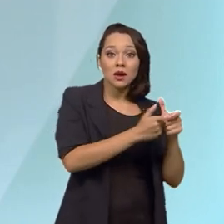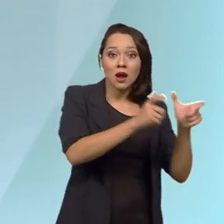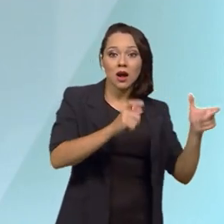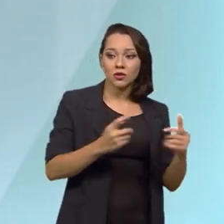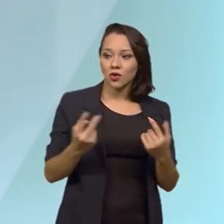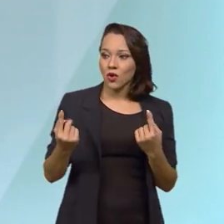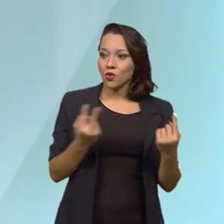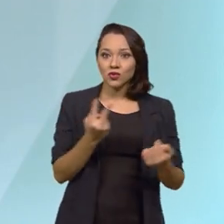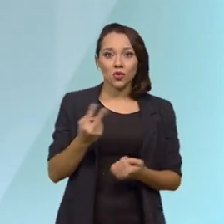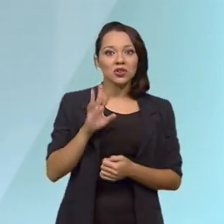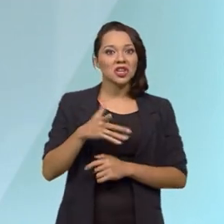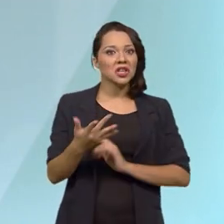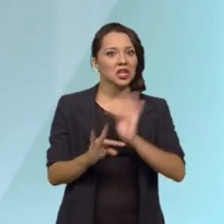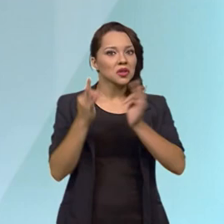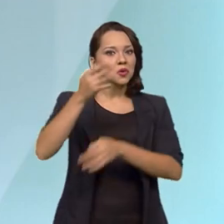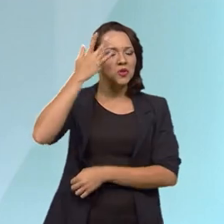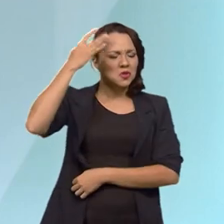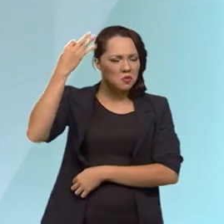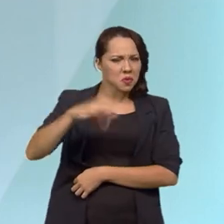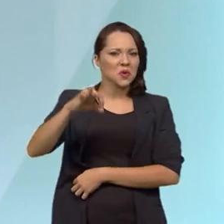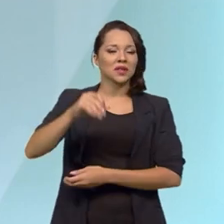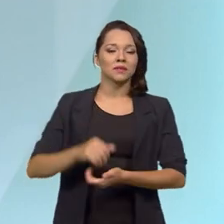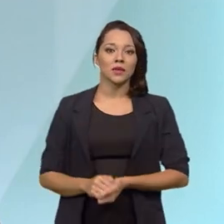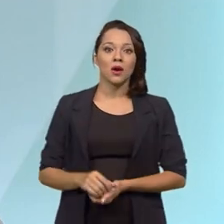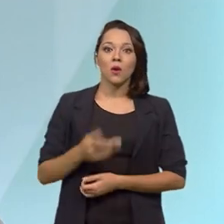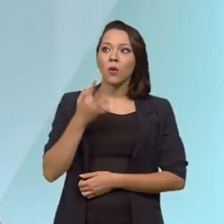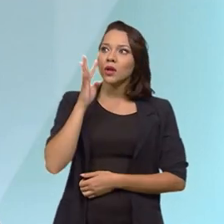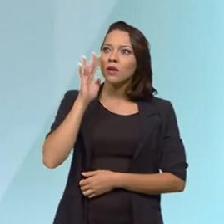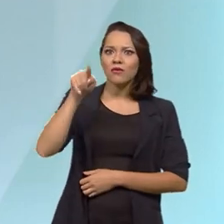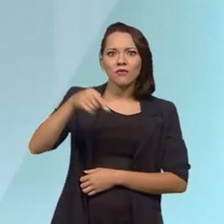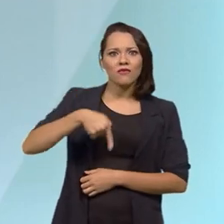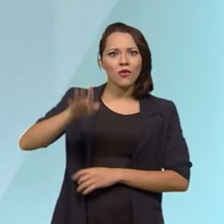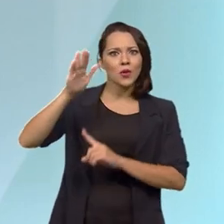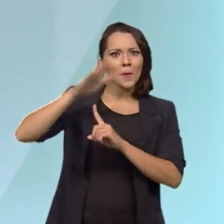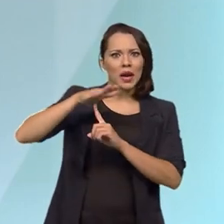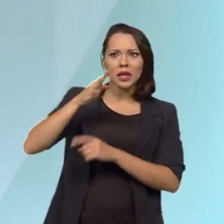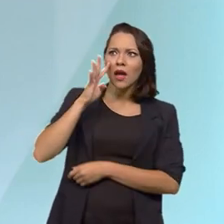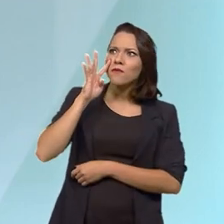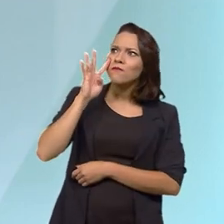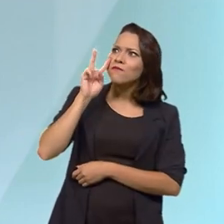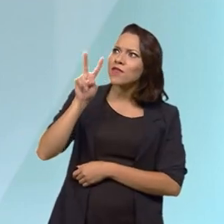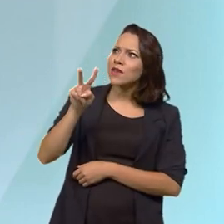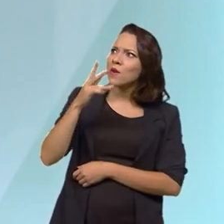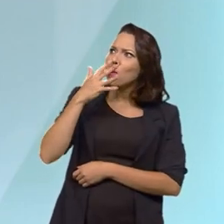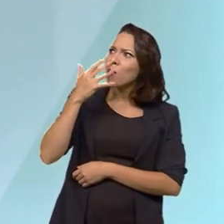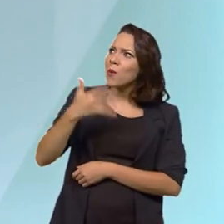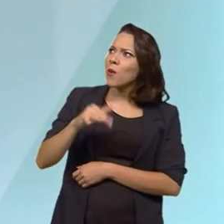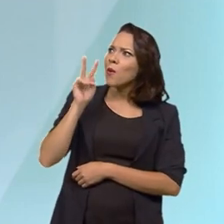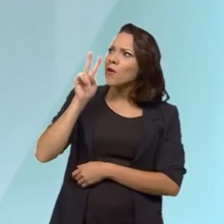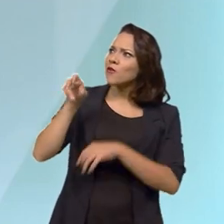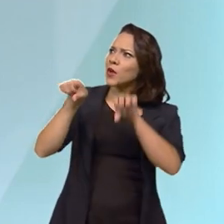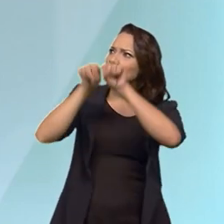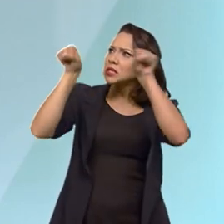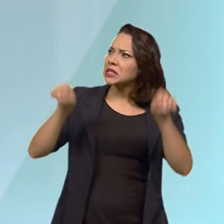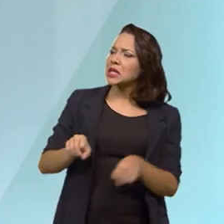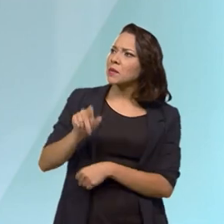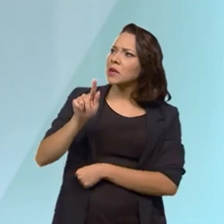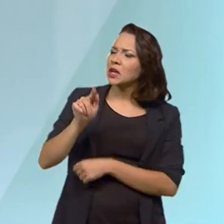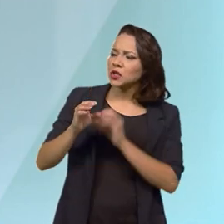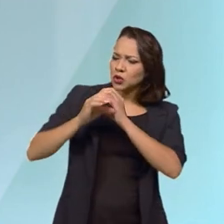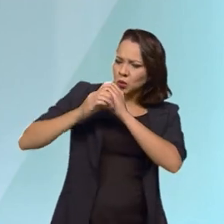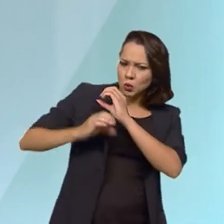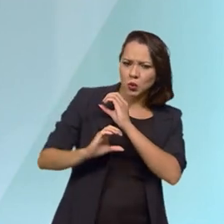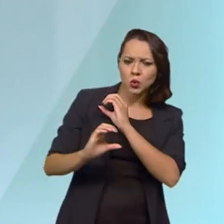dois já têm tecnologias de ponta. O que mais me impressionou no Paraná, foi você encontrar um sistema de gasoduto